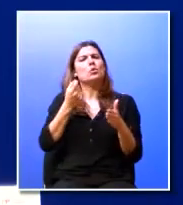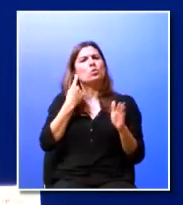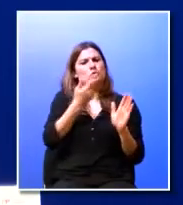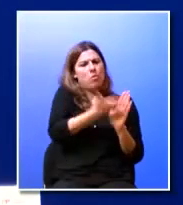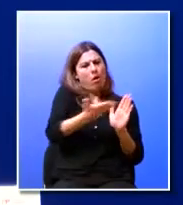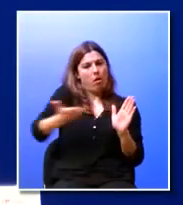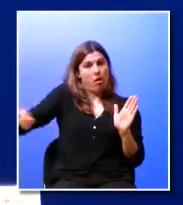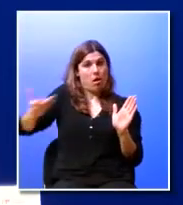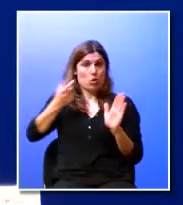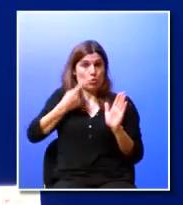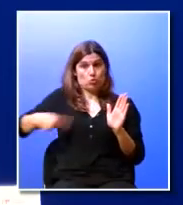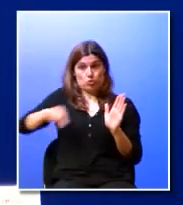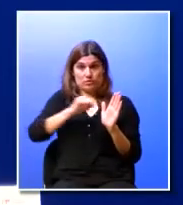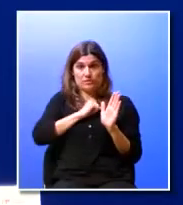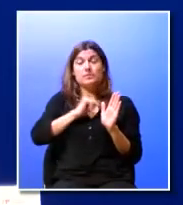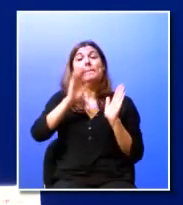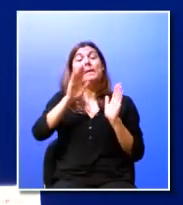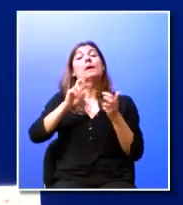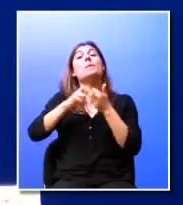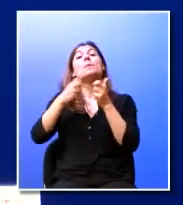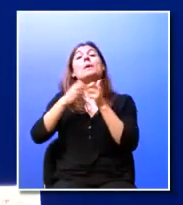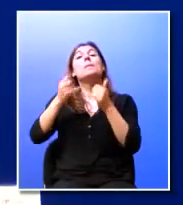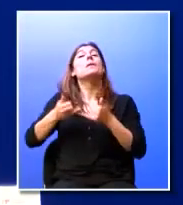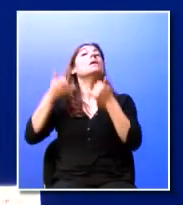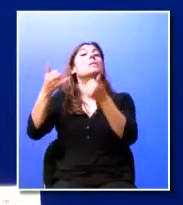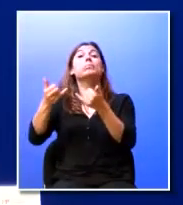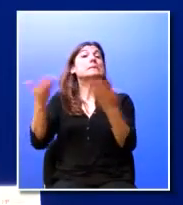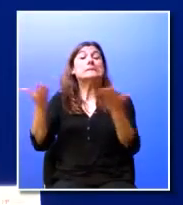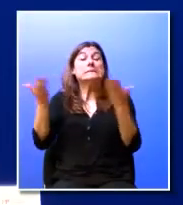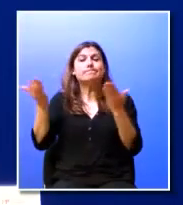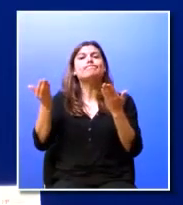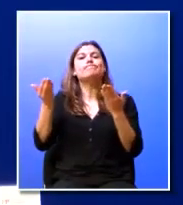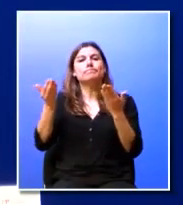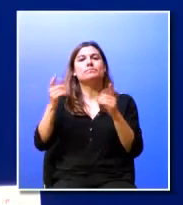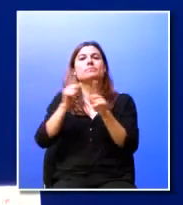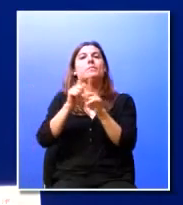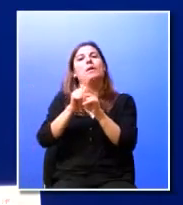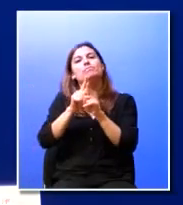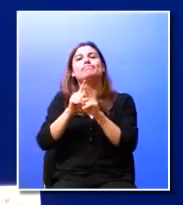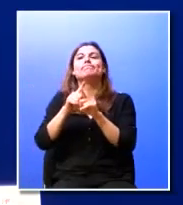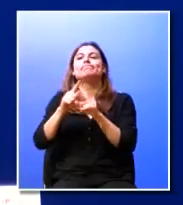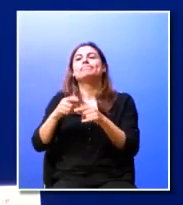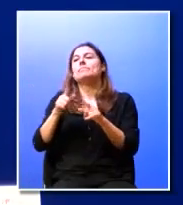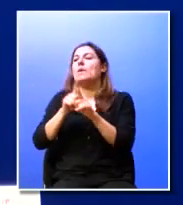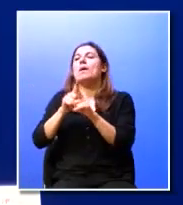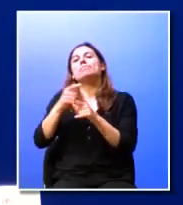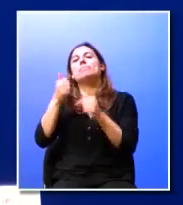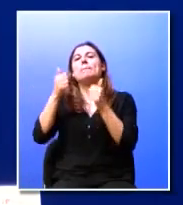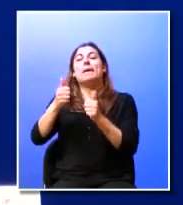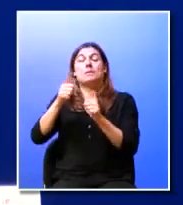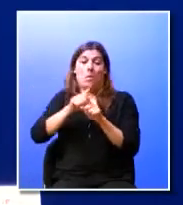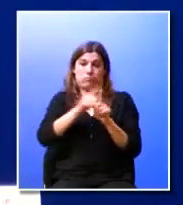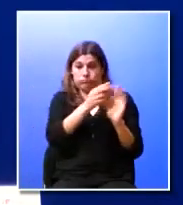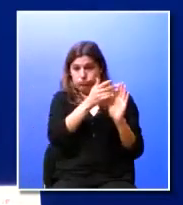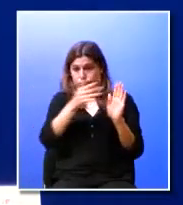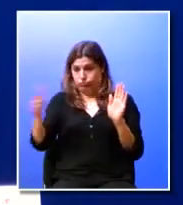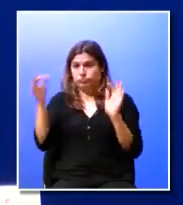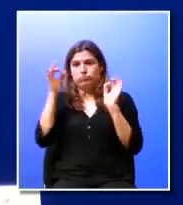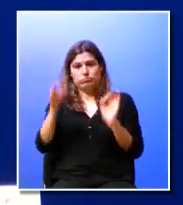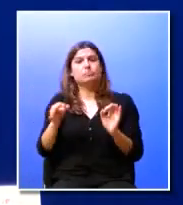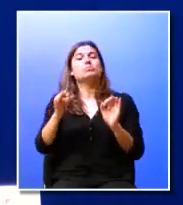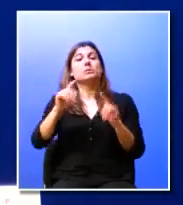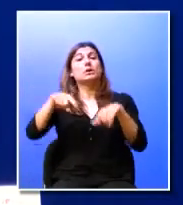cursos mas temos um problema depois de insucesso académico que é eles realmente vão